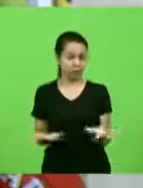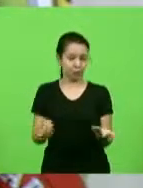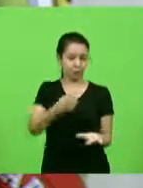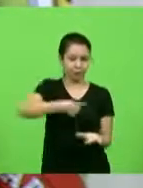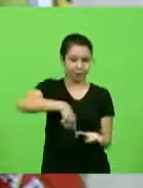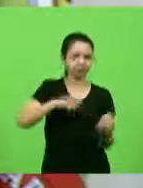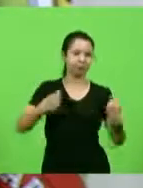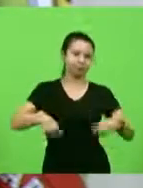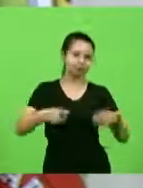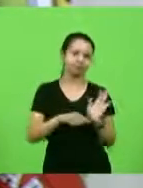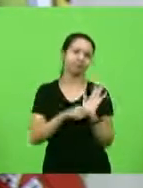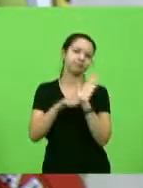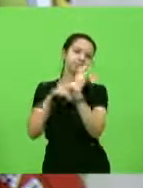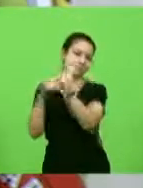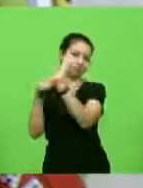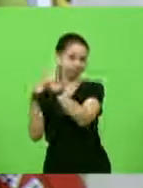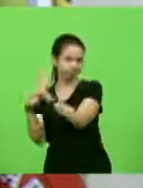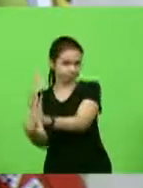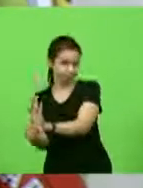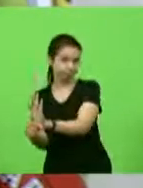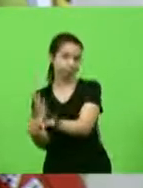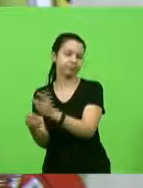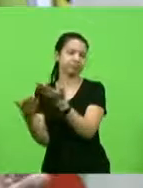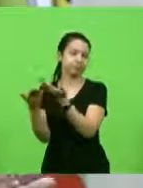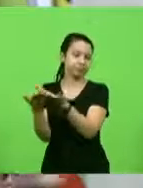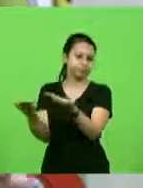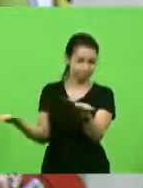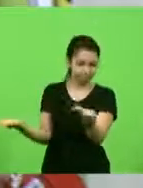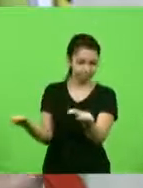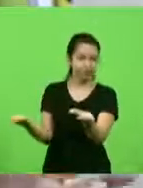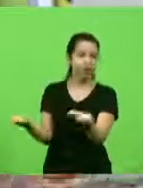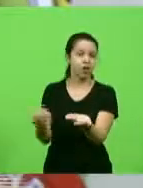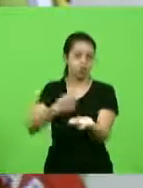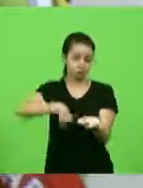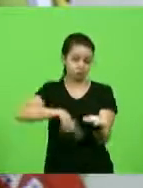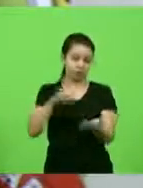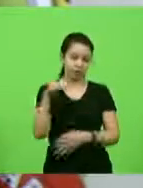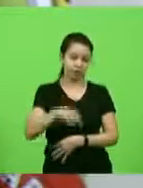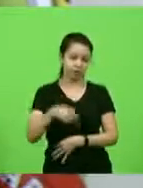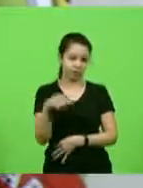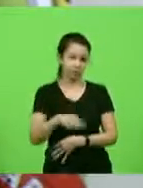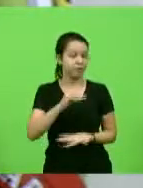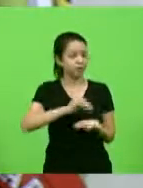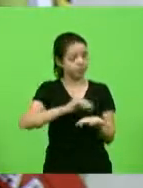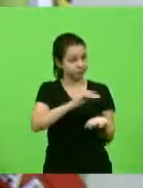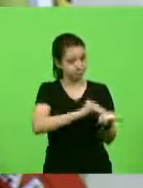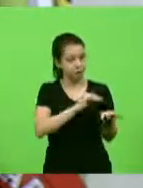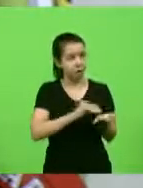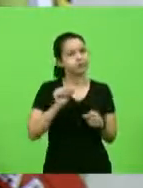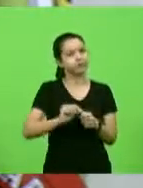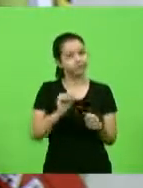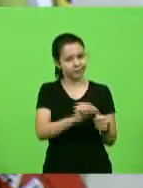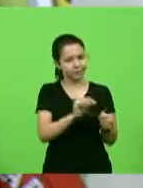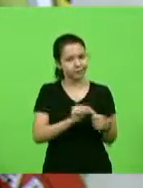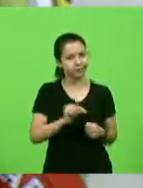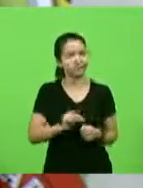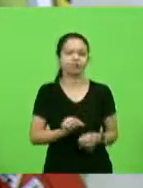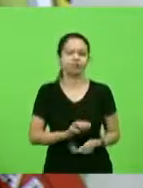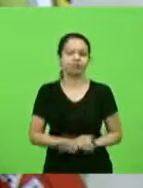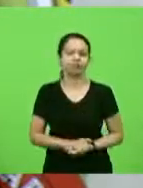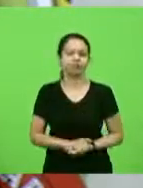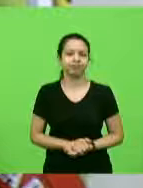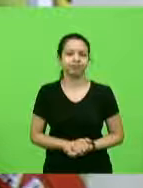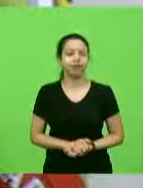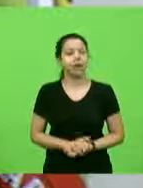que ajudar a vestir outro santo quando o nosso aqui, muito falta a ser feito. Ainda